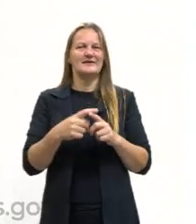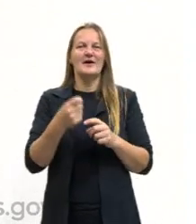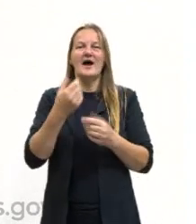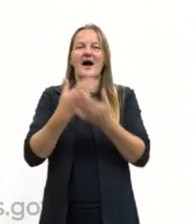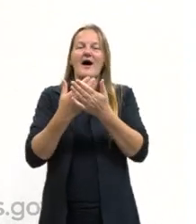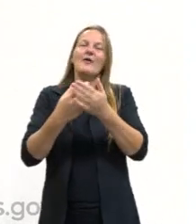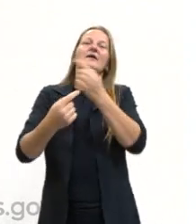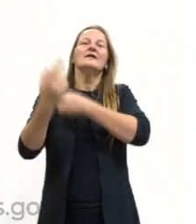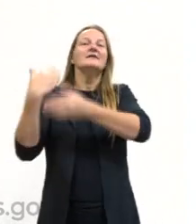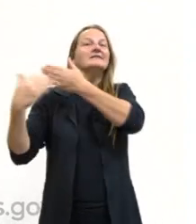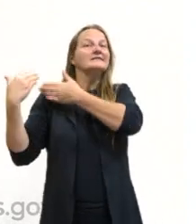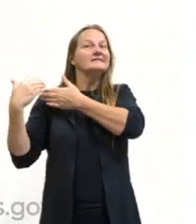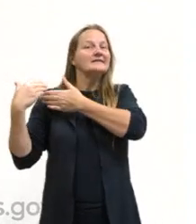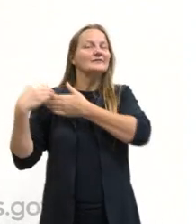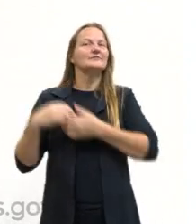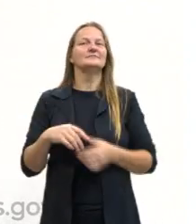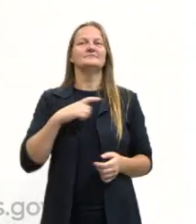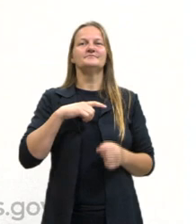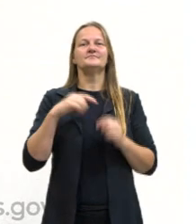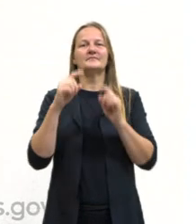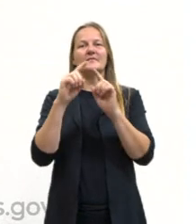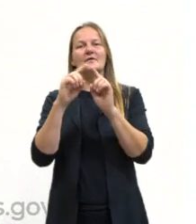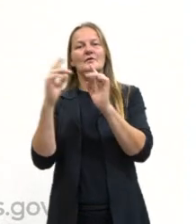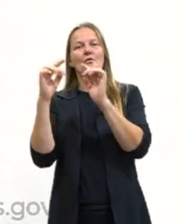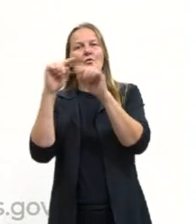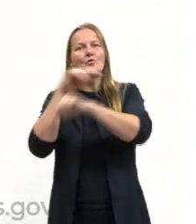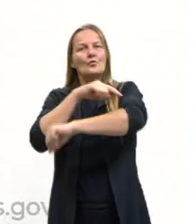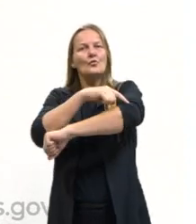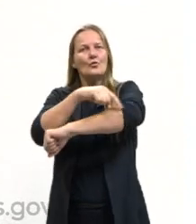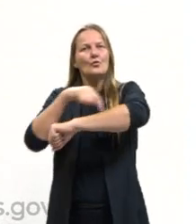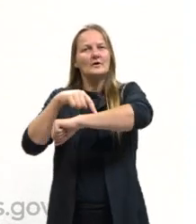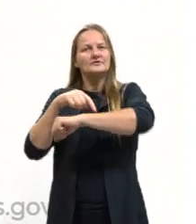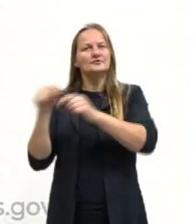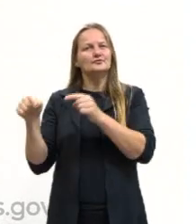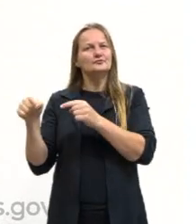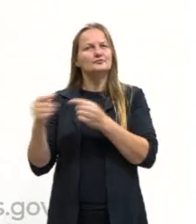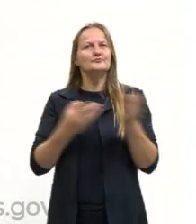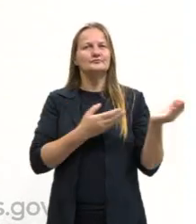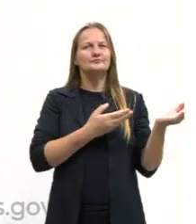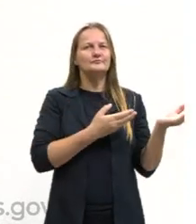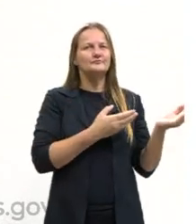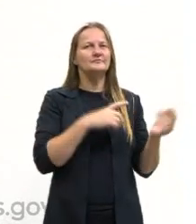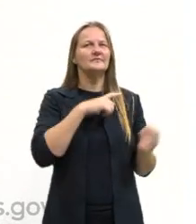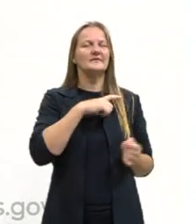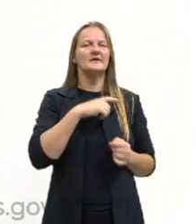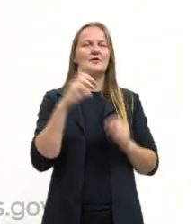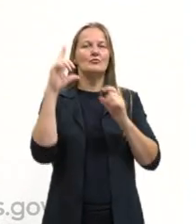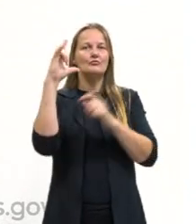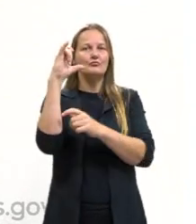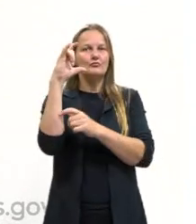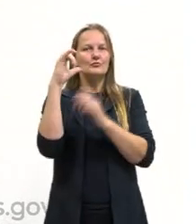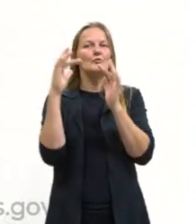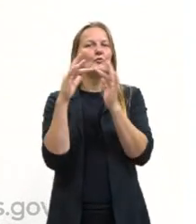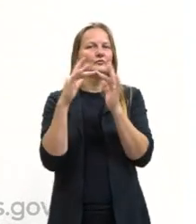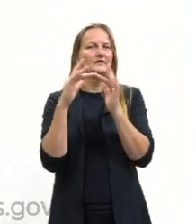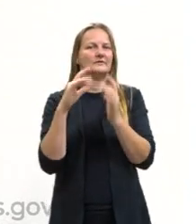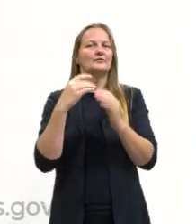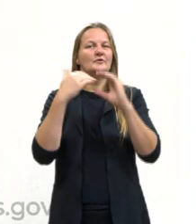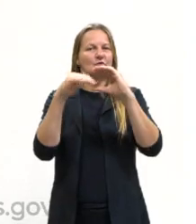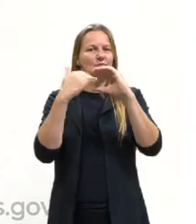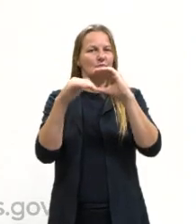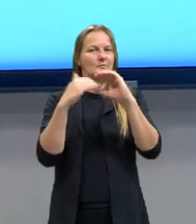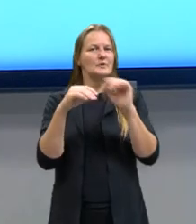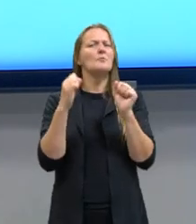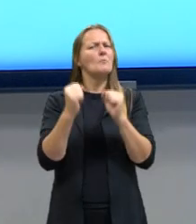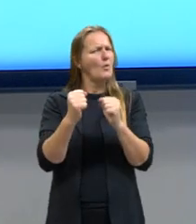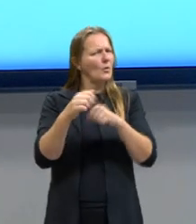Quero lembrá-los que aqui no cantinho do nosso slide vocês têm os meus contatos, têm o meu Instagram, têm o meu e-mail educar,